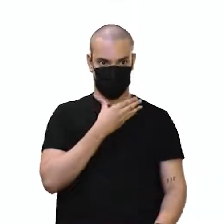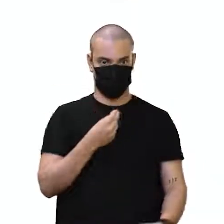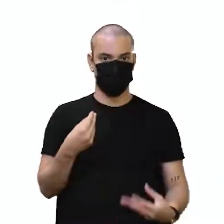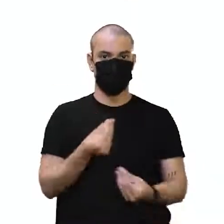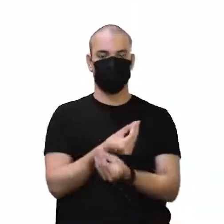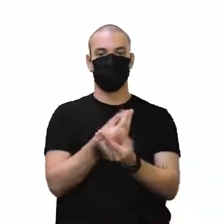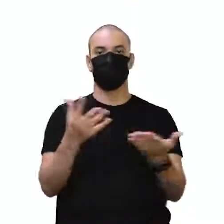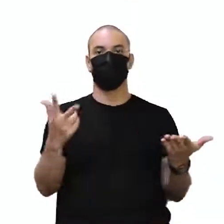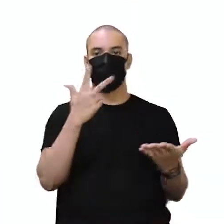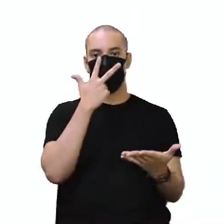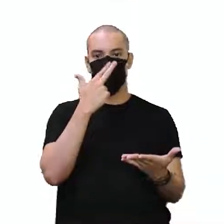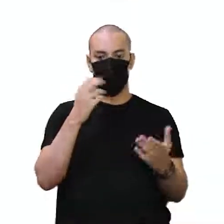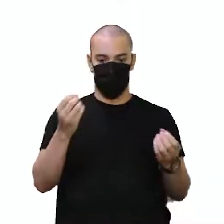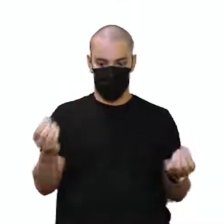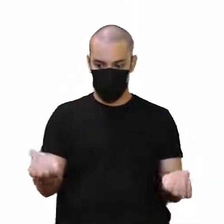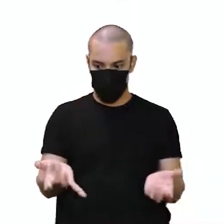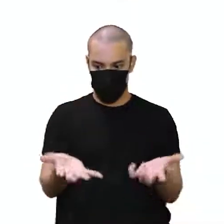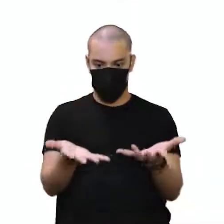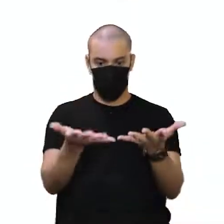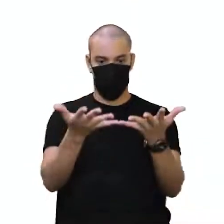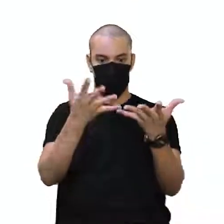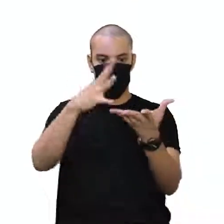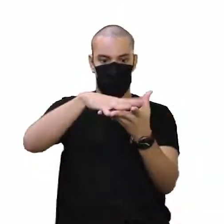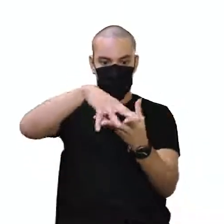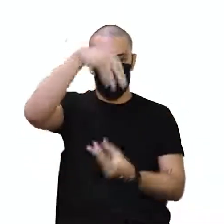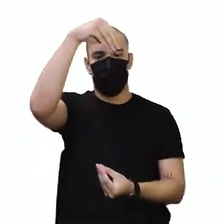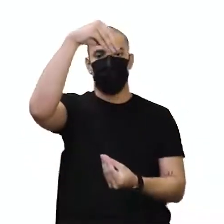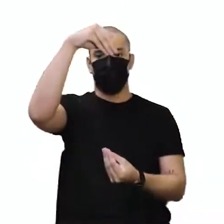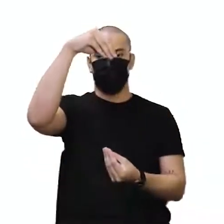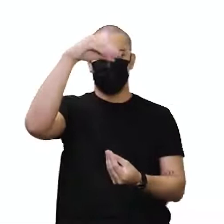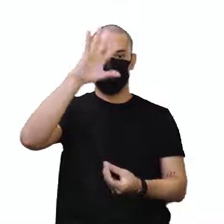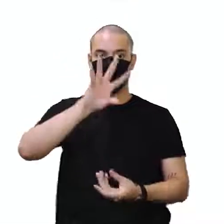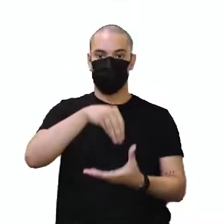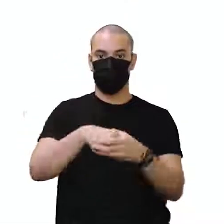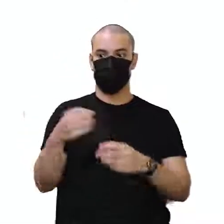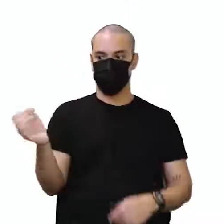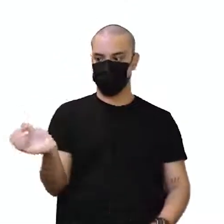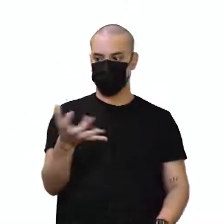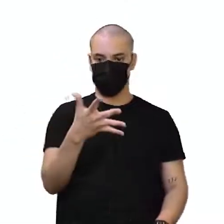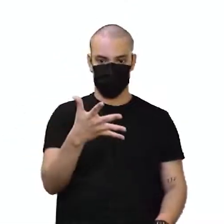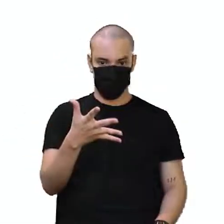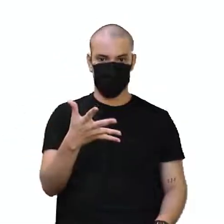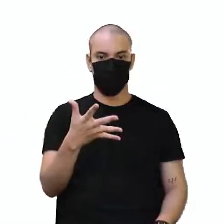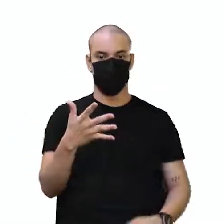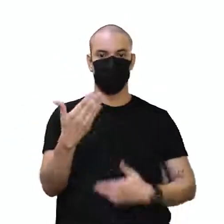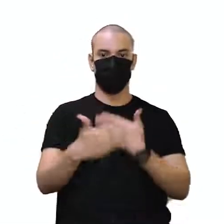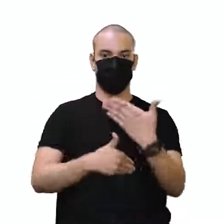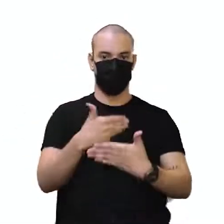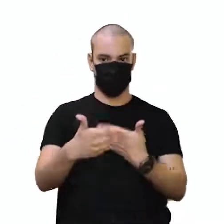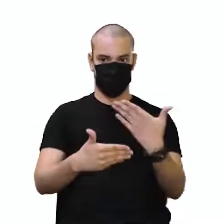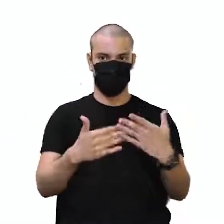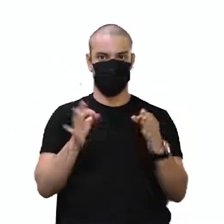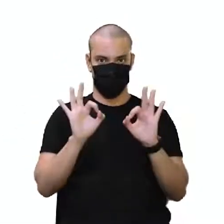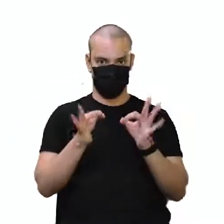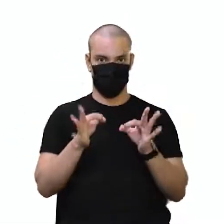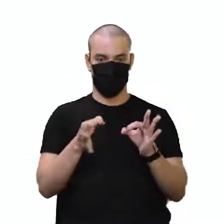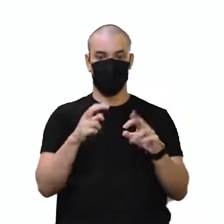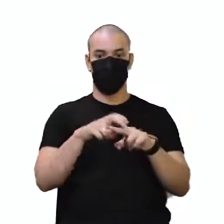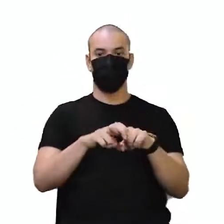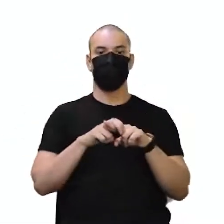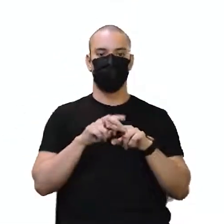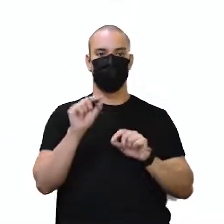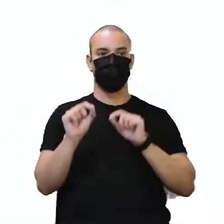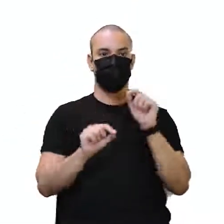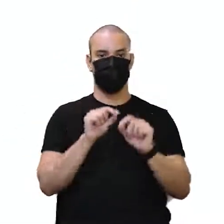dava aquele gás e tinha a alma do novo ser em formação, tá bom? Então,